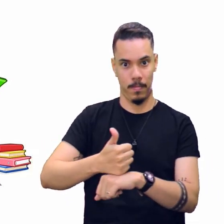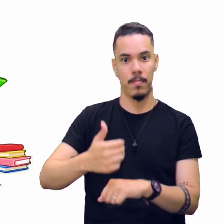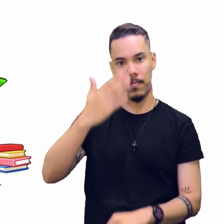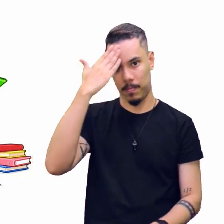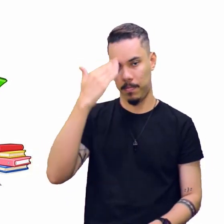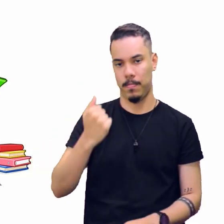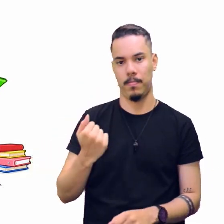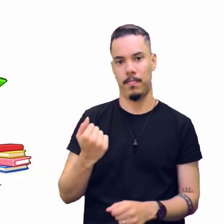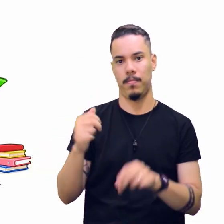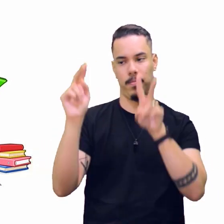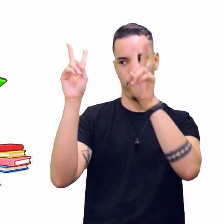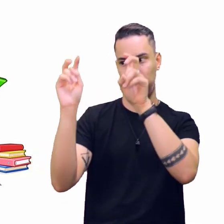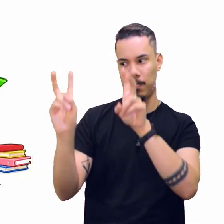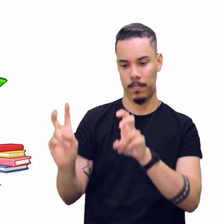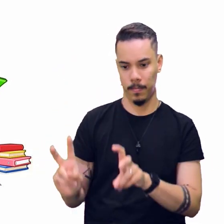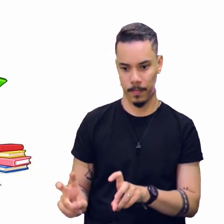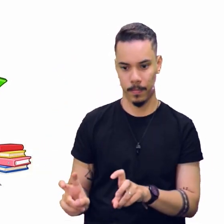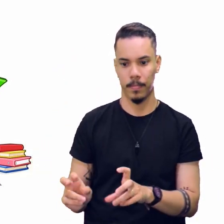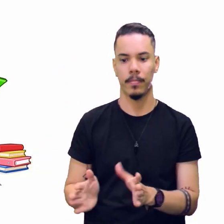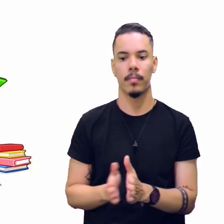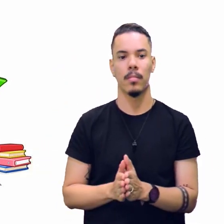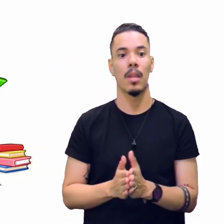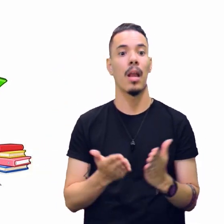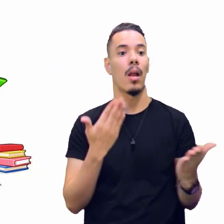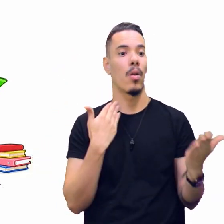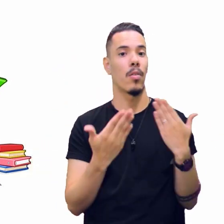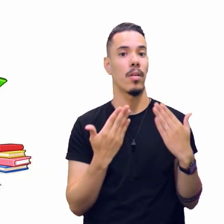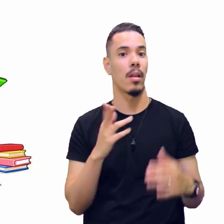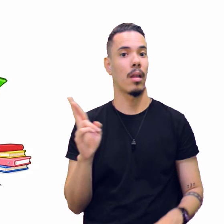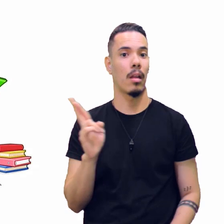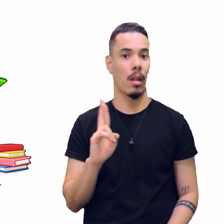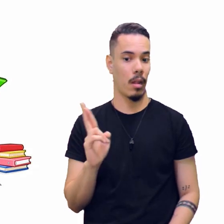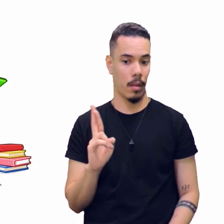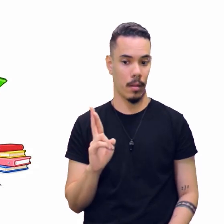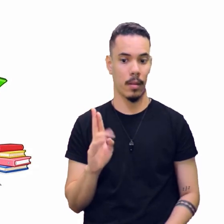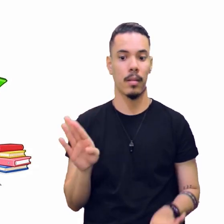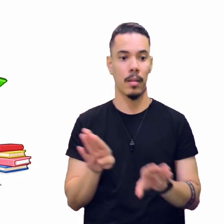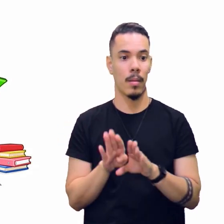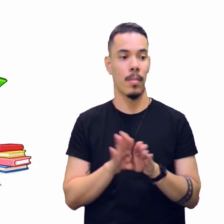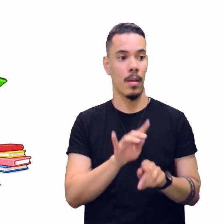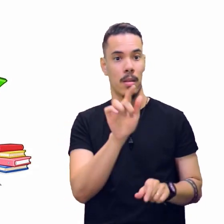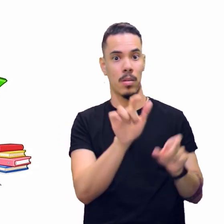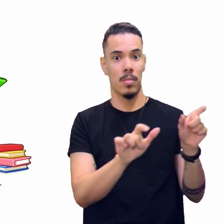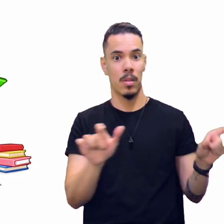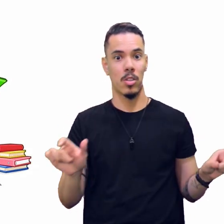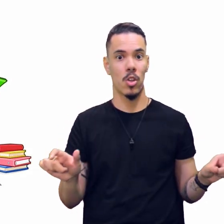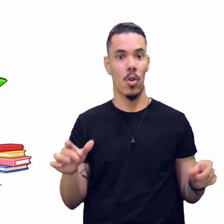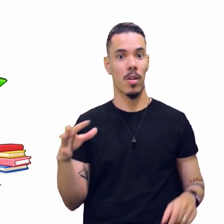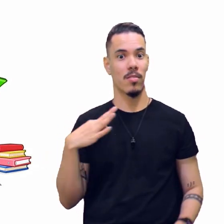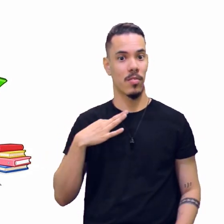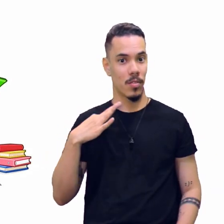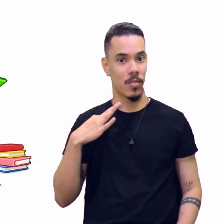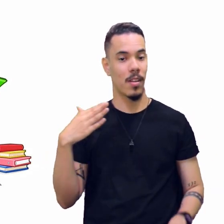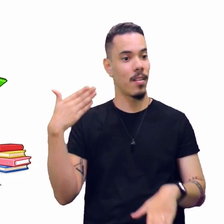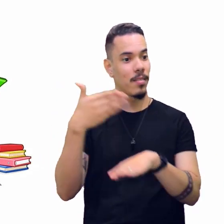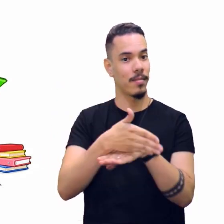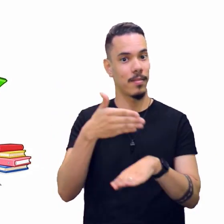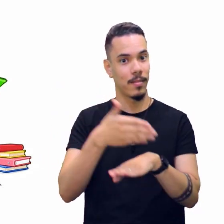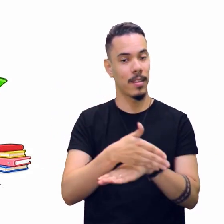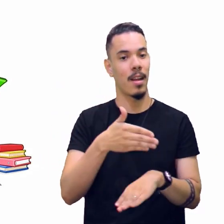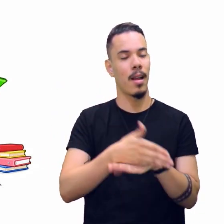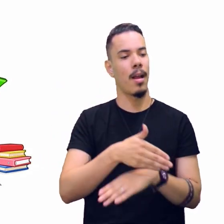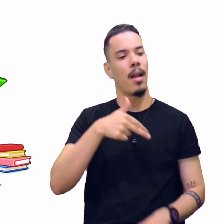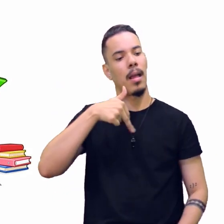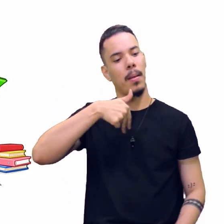assunto. Aí, também vai conversar com quem? Vai conversar com as pessoas que vão lá frequentar. As pessoas que